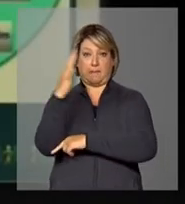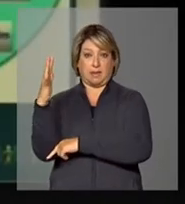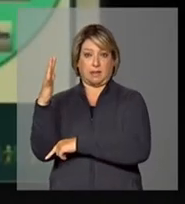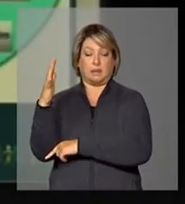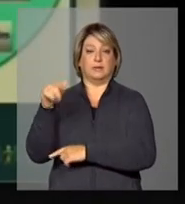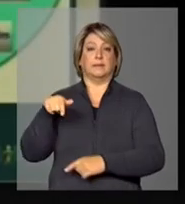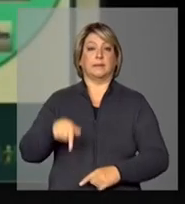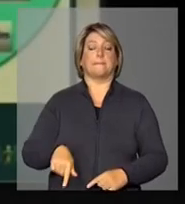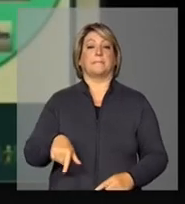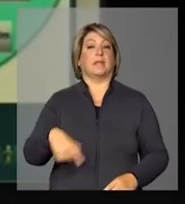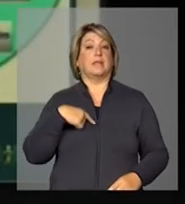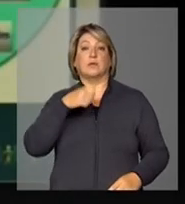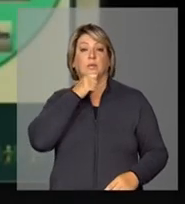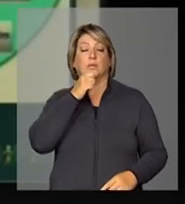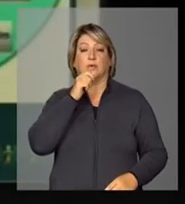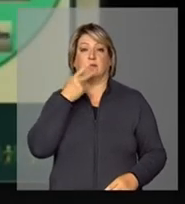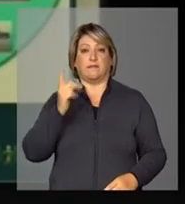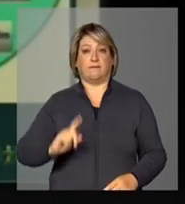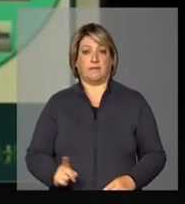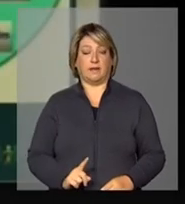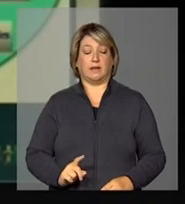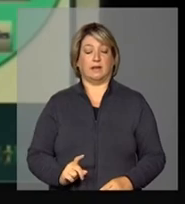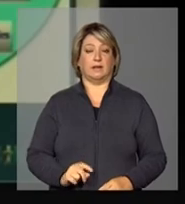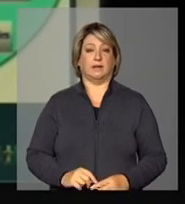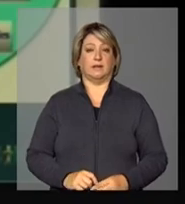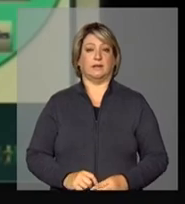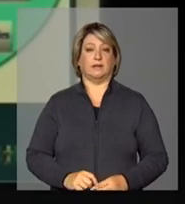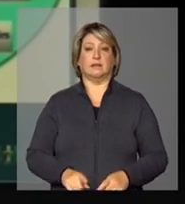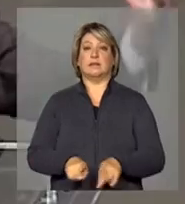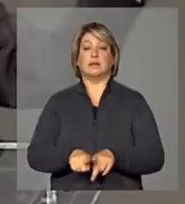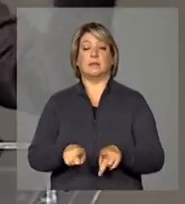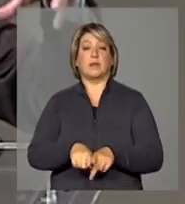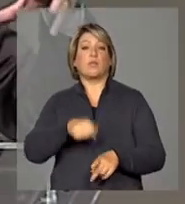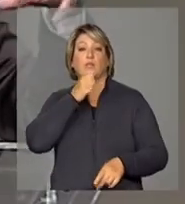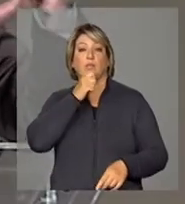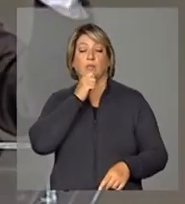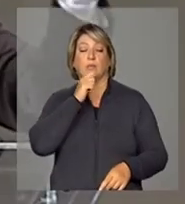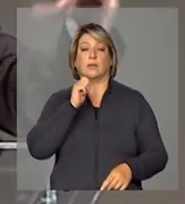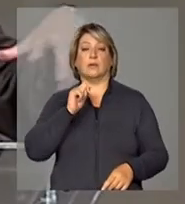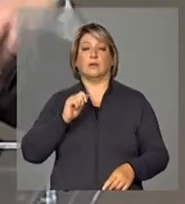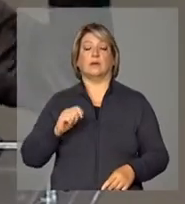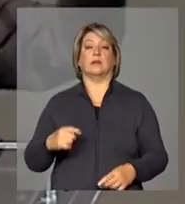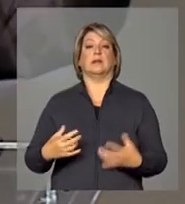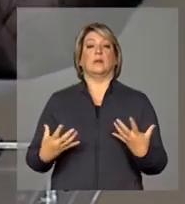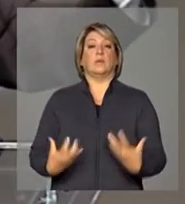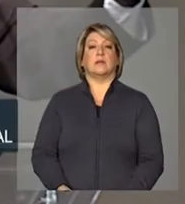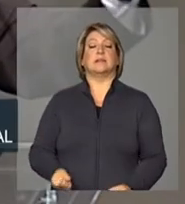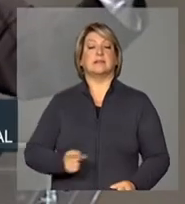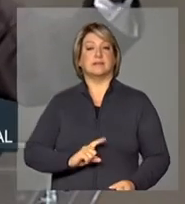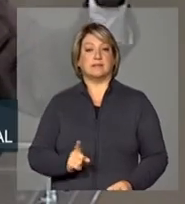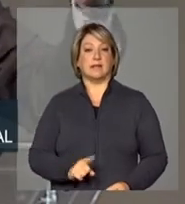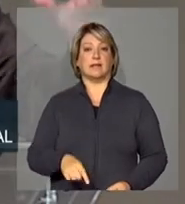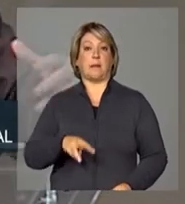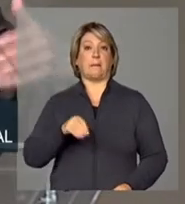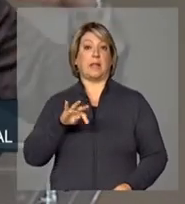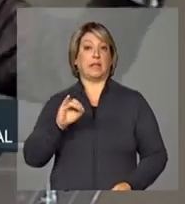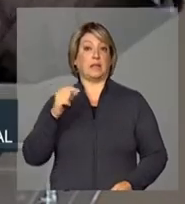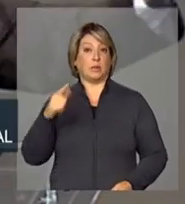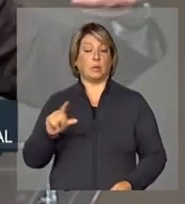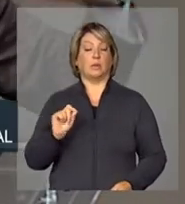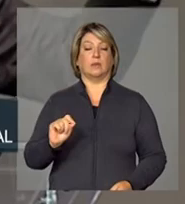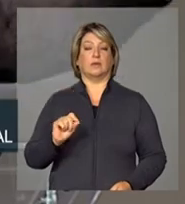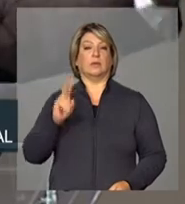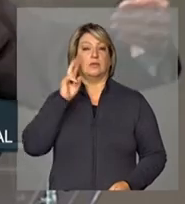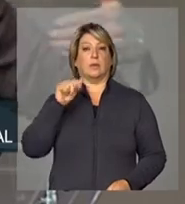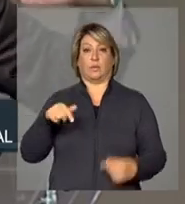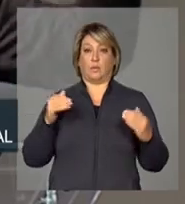não se fala e também não se nega a aceitar um outro mito de que o crescimento